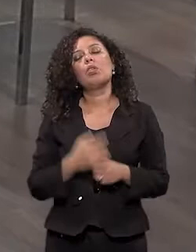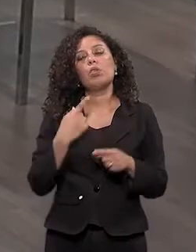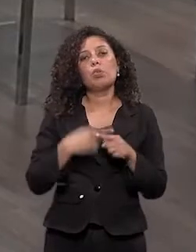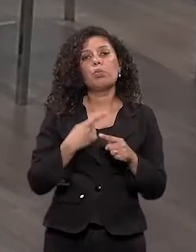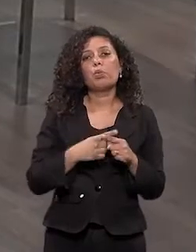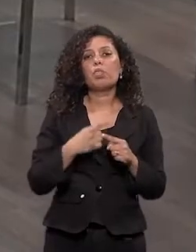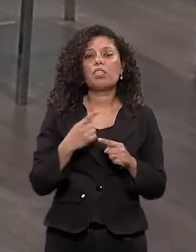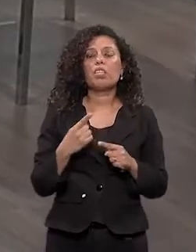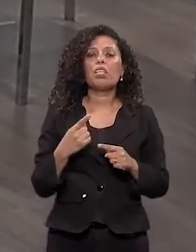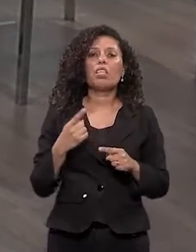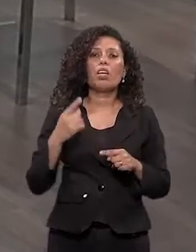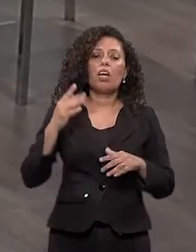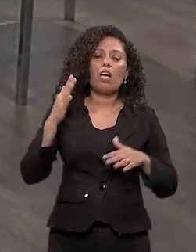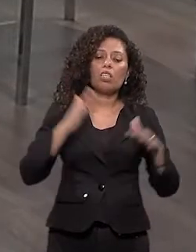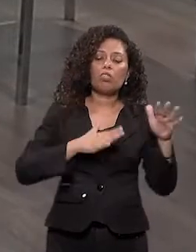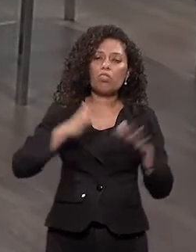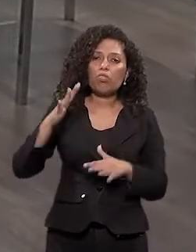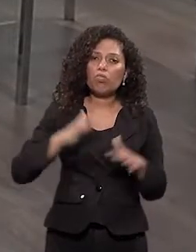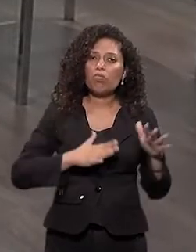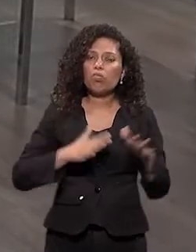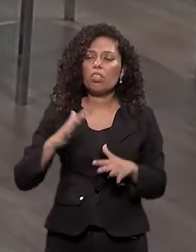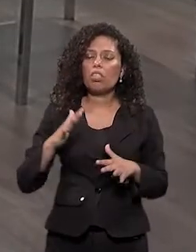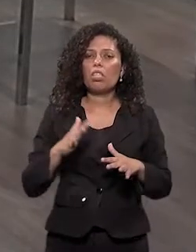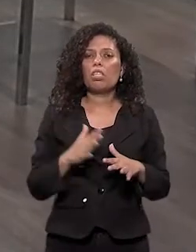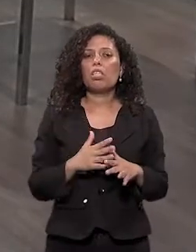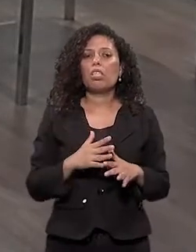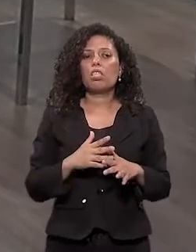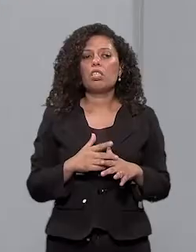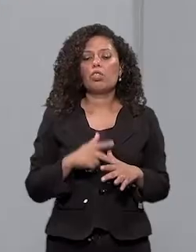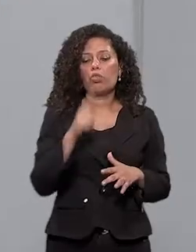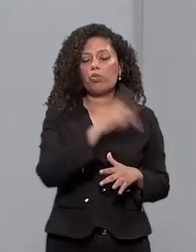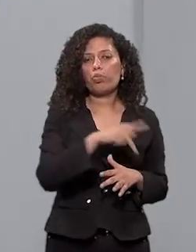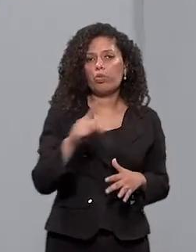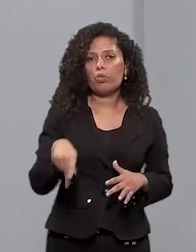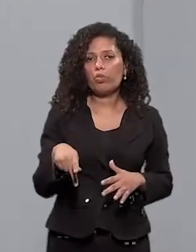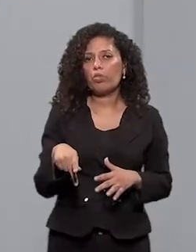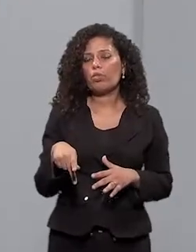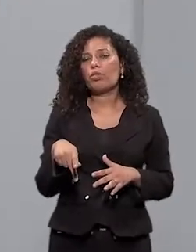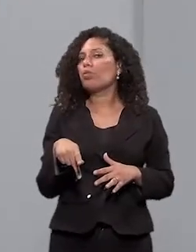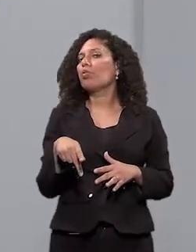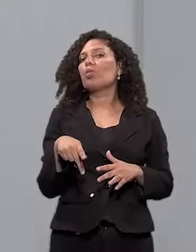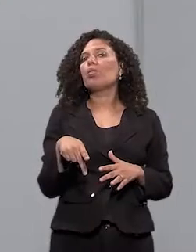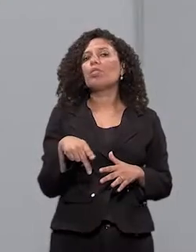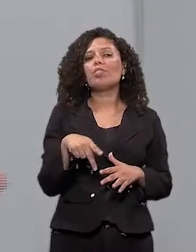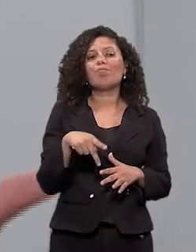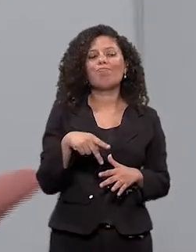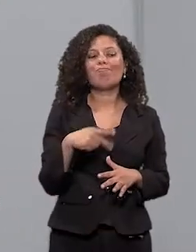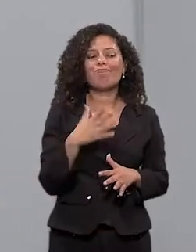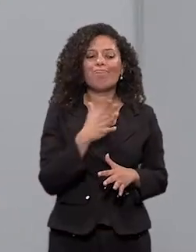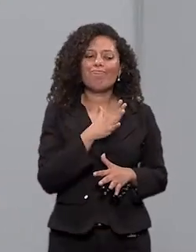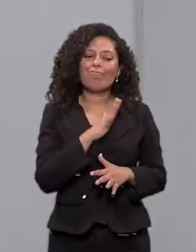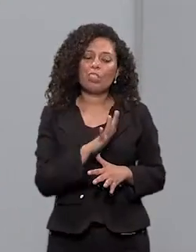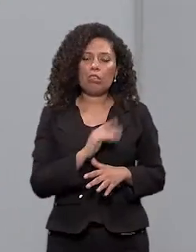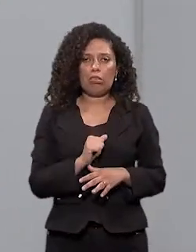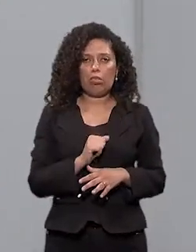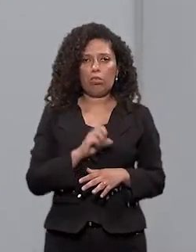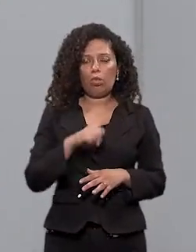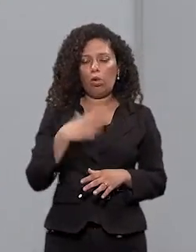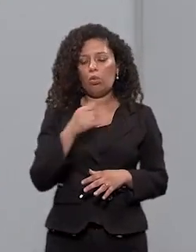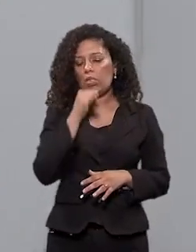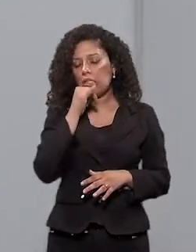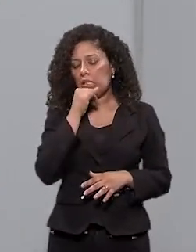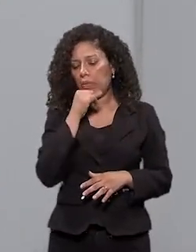nem sempre os profissionais, né, estão preparados pra receber, e principalmente quando você recebe um aluno de